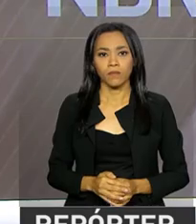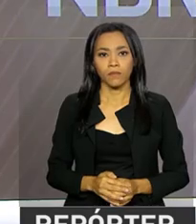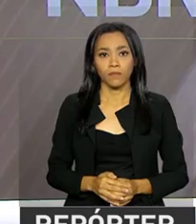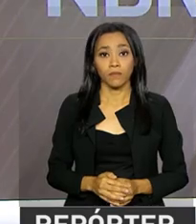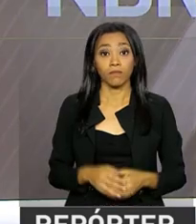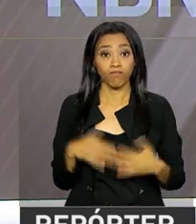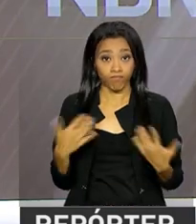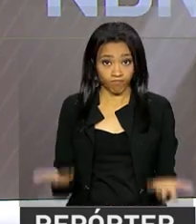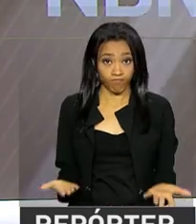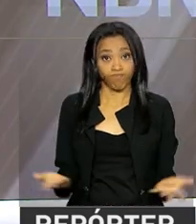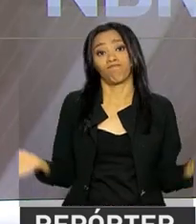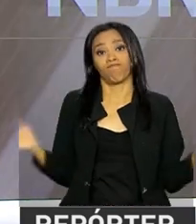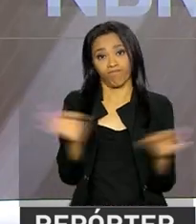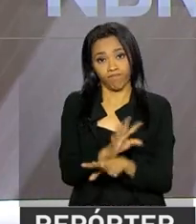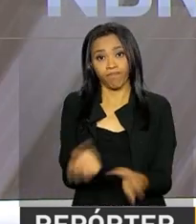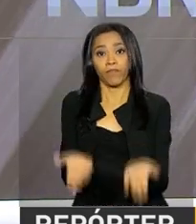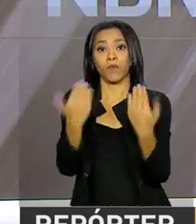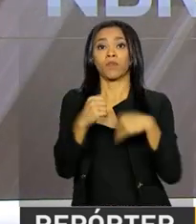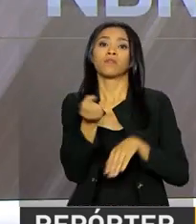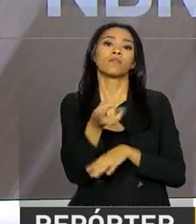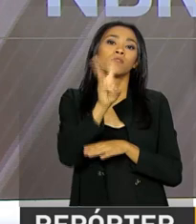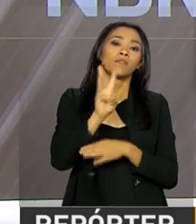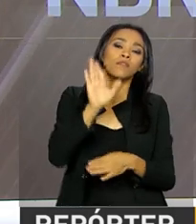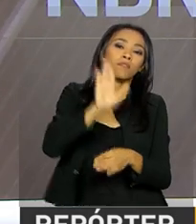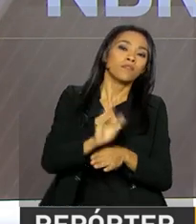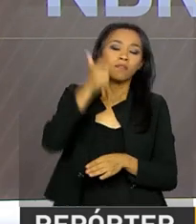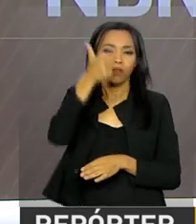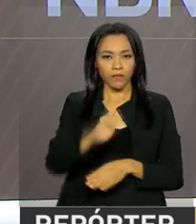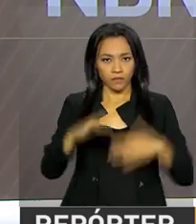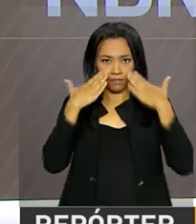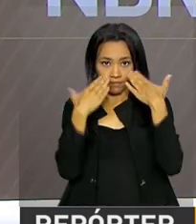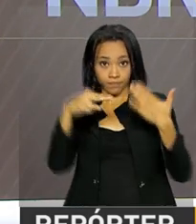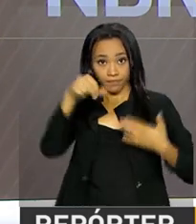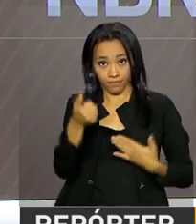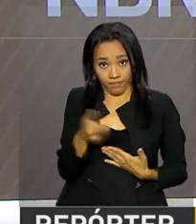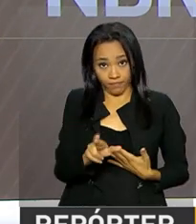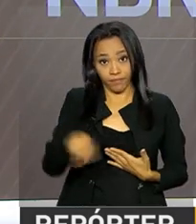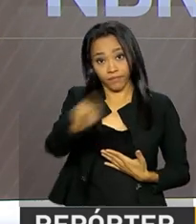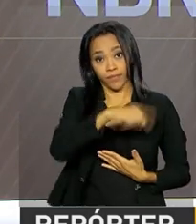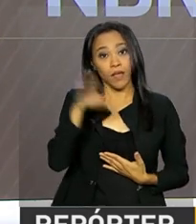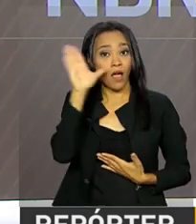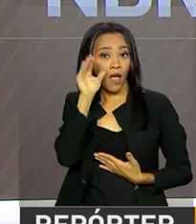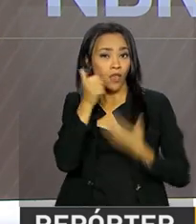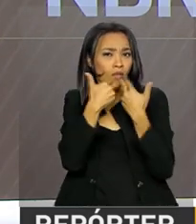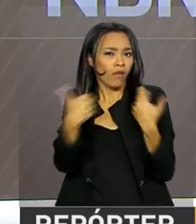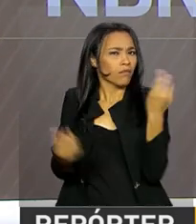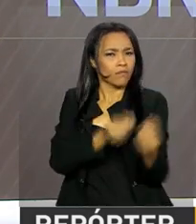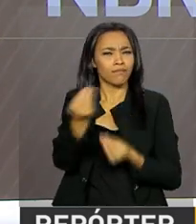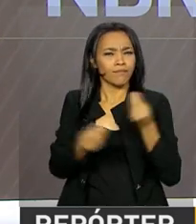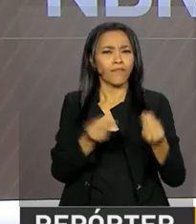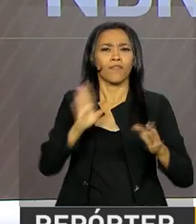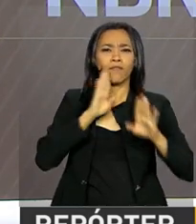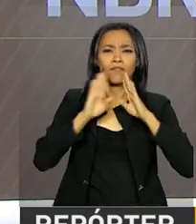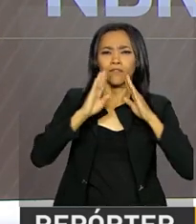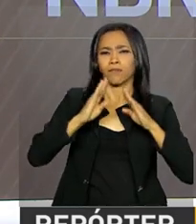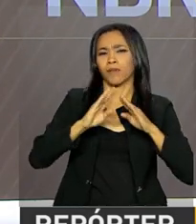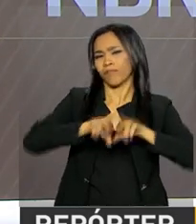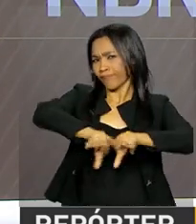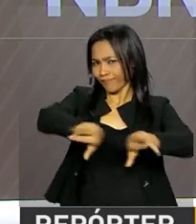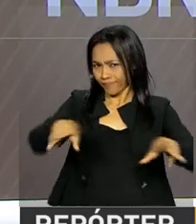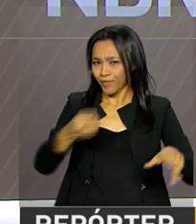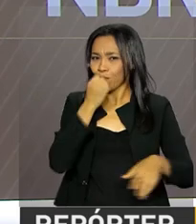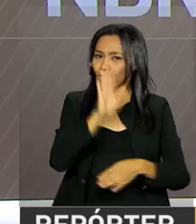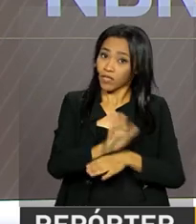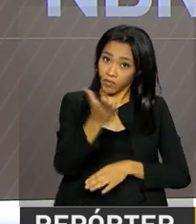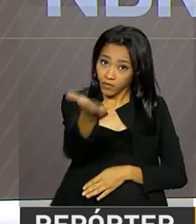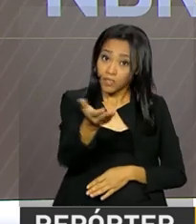E nós ficamos por aqui. Voltamos às três da tarde na próxima edição do Repórter NBR. Acompanhe as novidades também em nossas redes sociais.